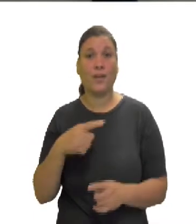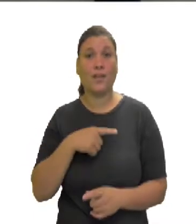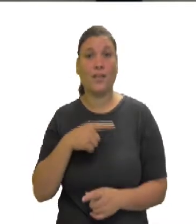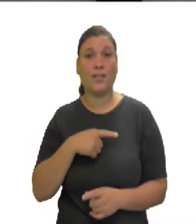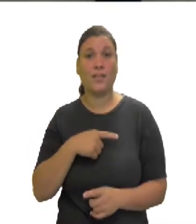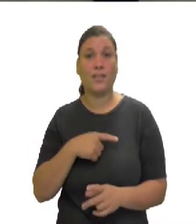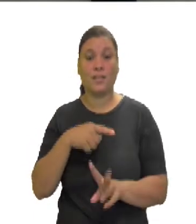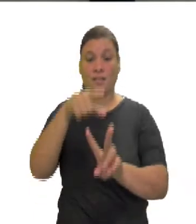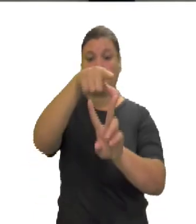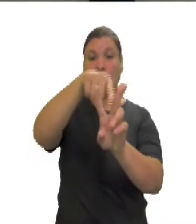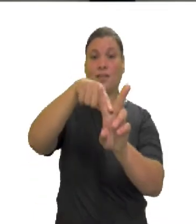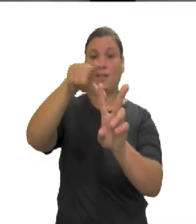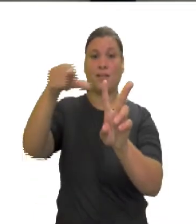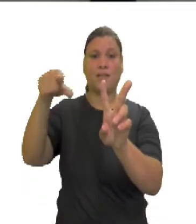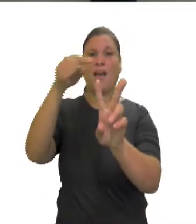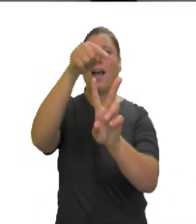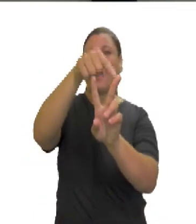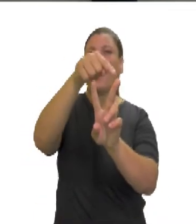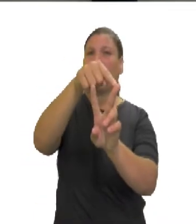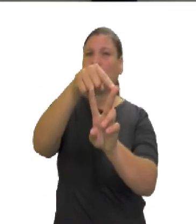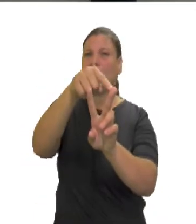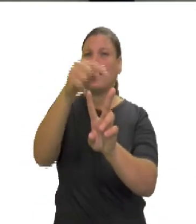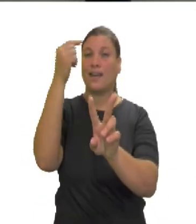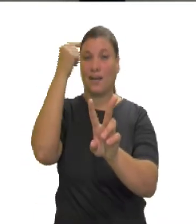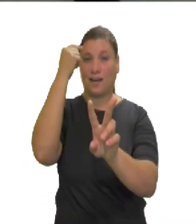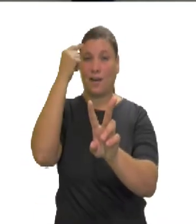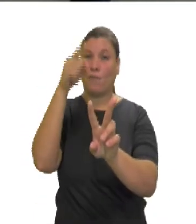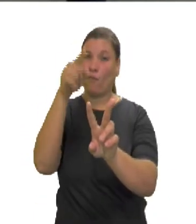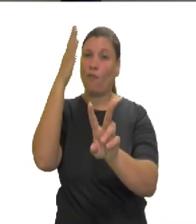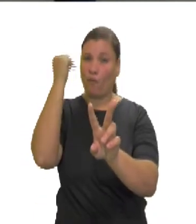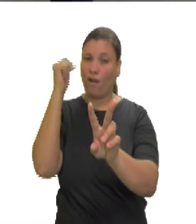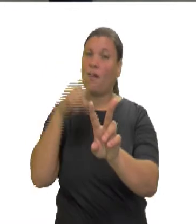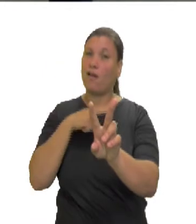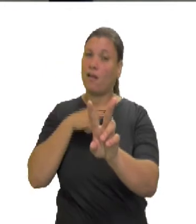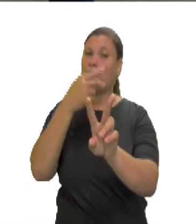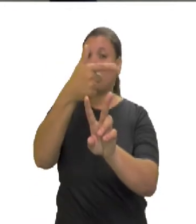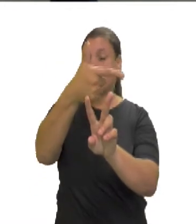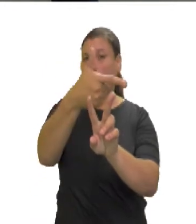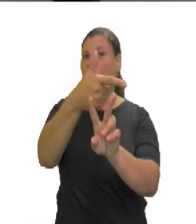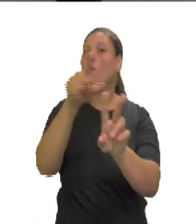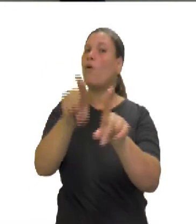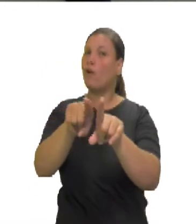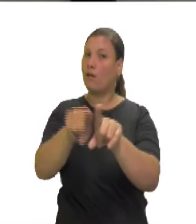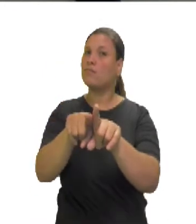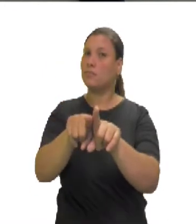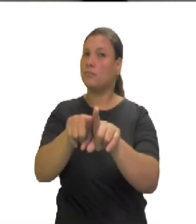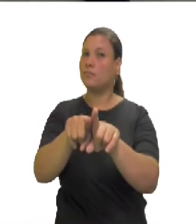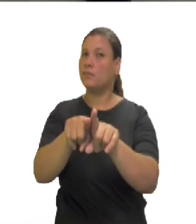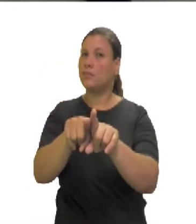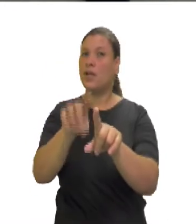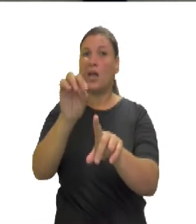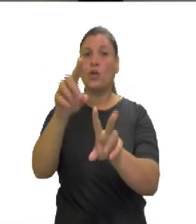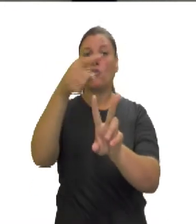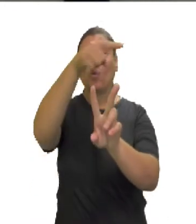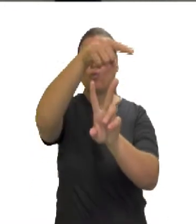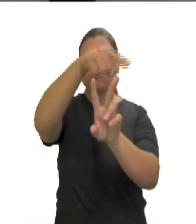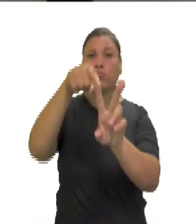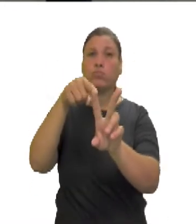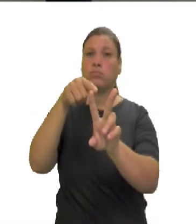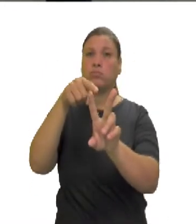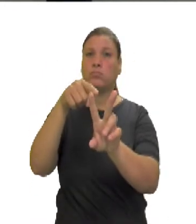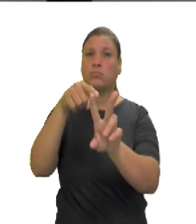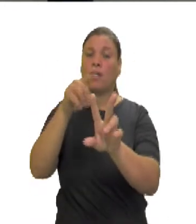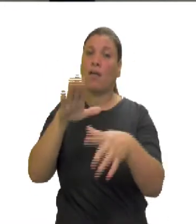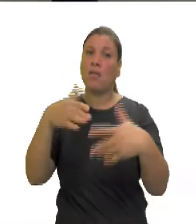vou ter como resultado aqui o número 2. Eu tenho este resultado aqui, este polinômio.